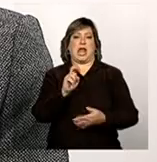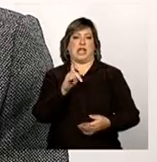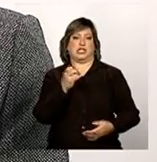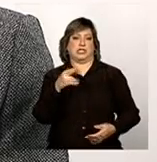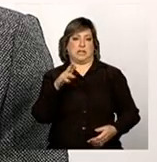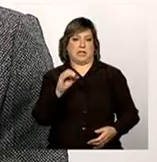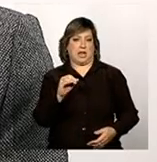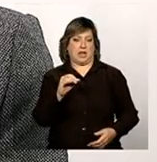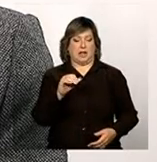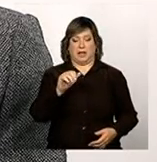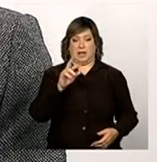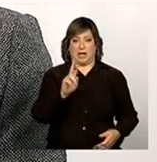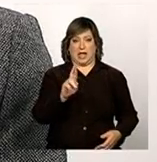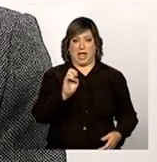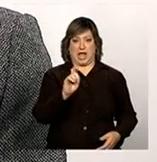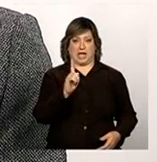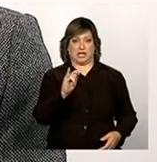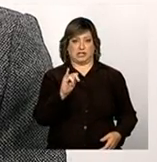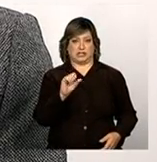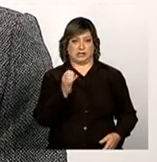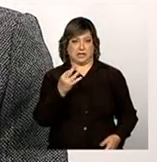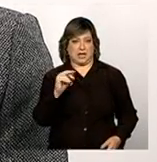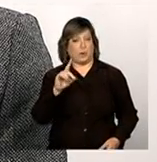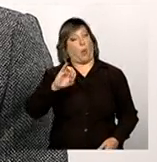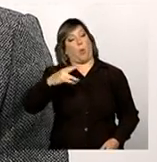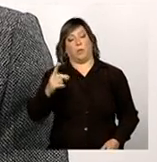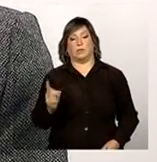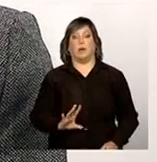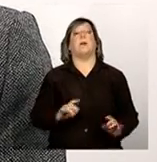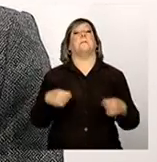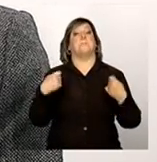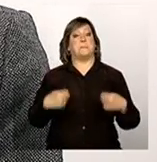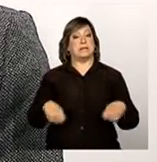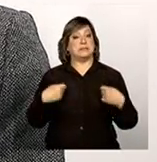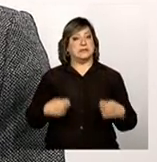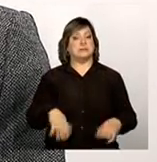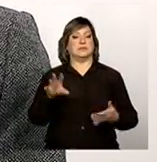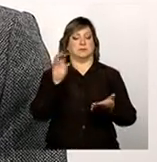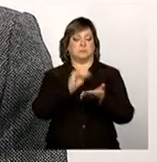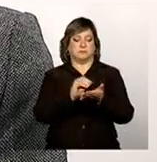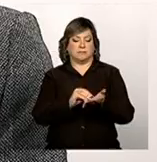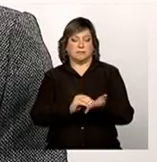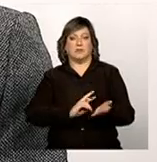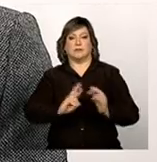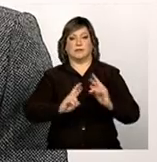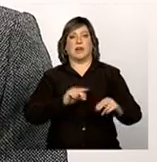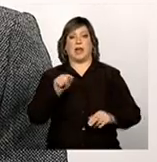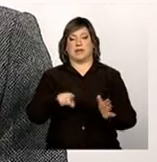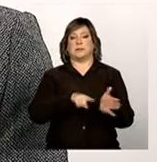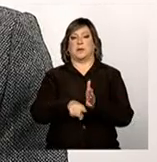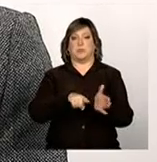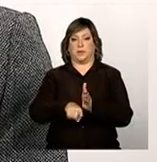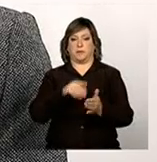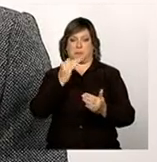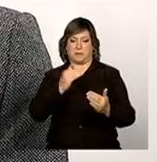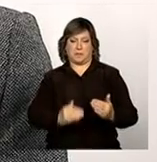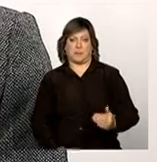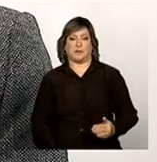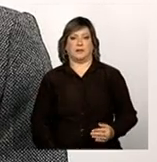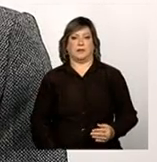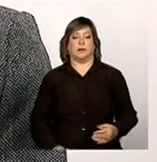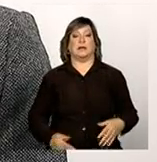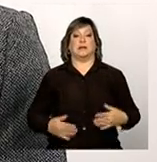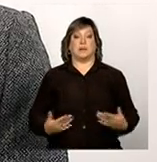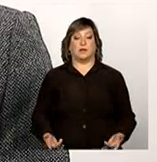deve preencher o censo desta unidade. E, simultaneamente, paralelamente, ela deve também